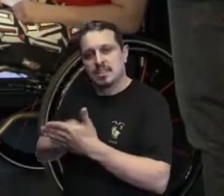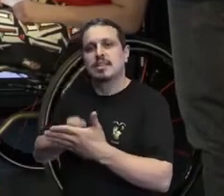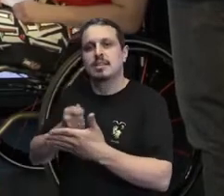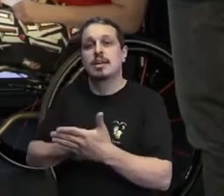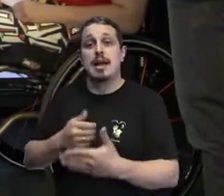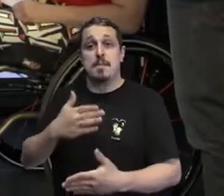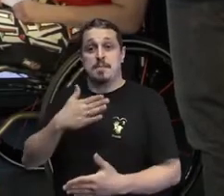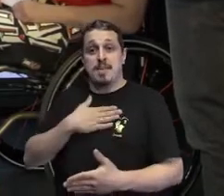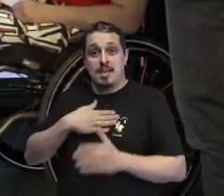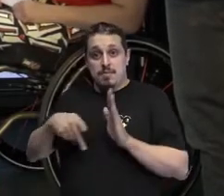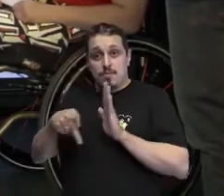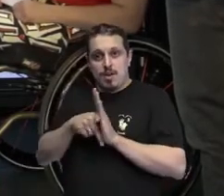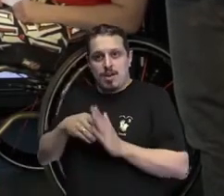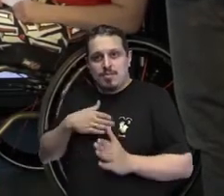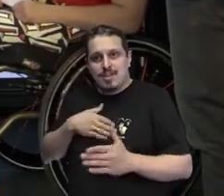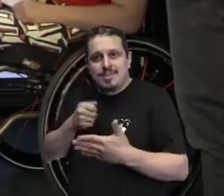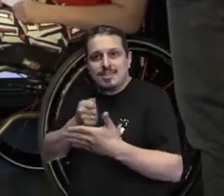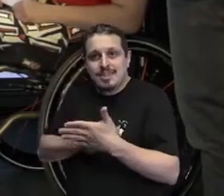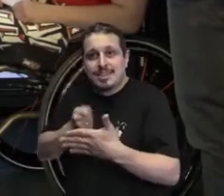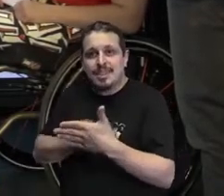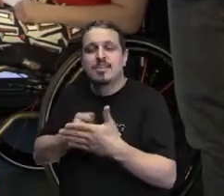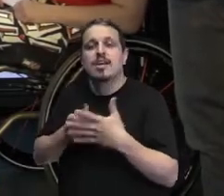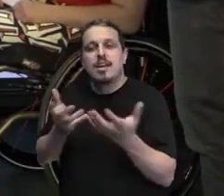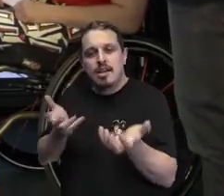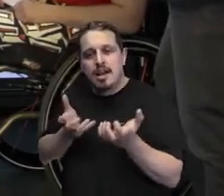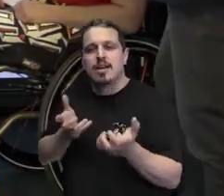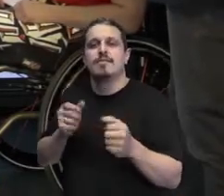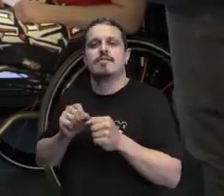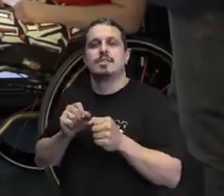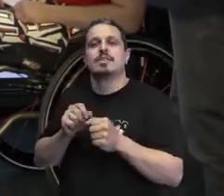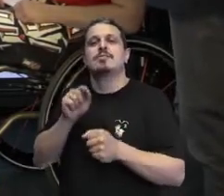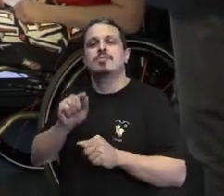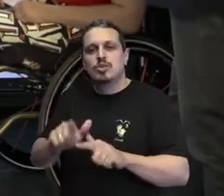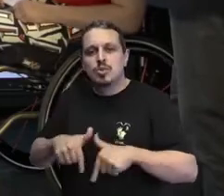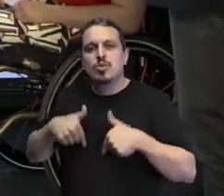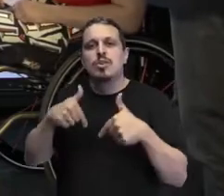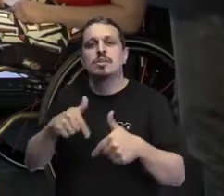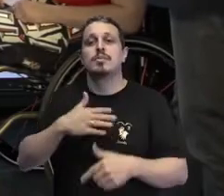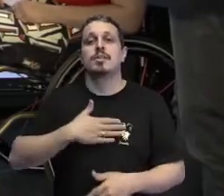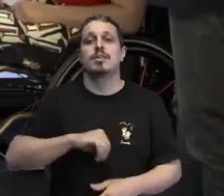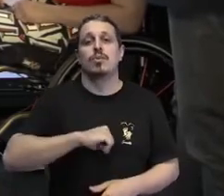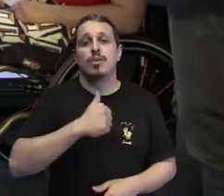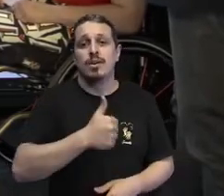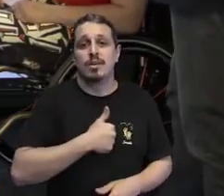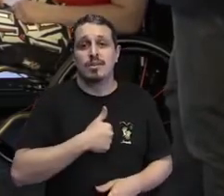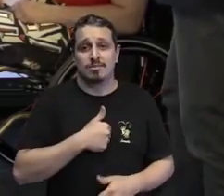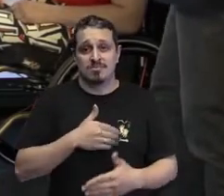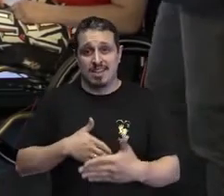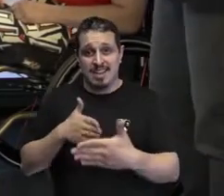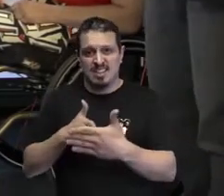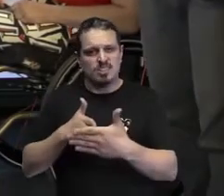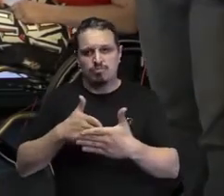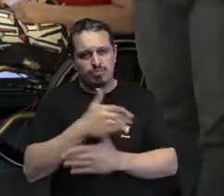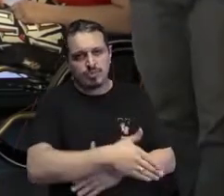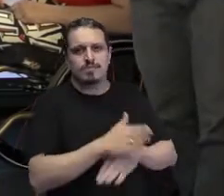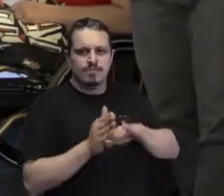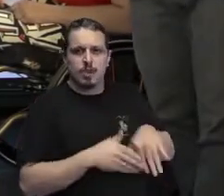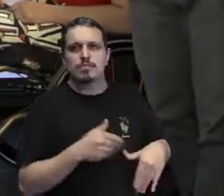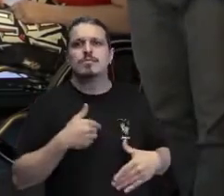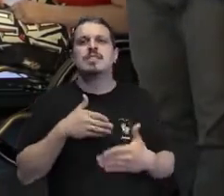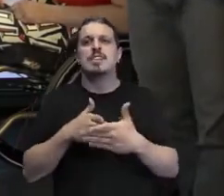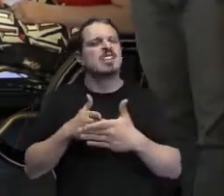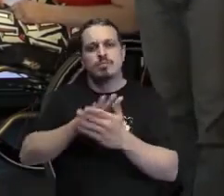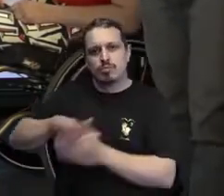melhor a estabilidade. Porque pra eles é assim, né. Então, isso é um tabu que a gente vem quebrando. Então, por exemplo, na época da